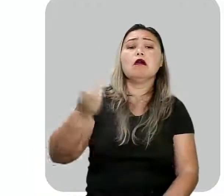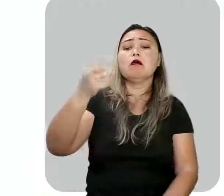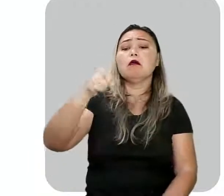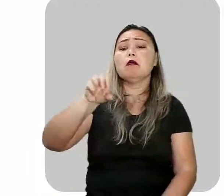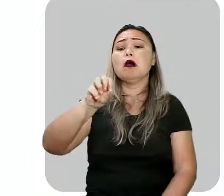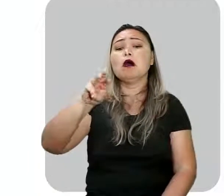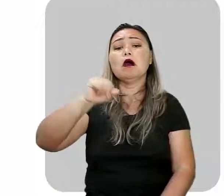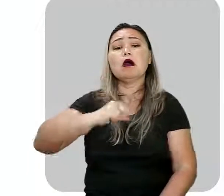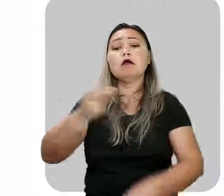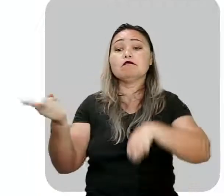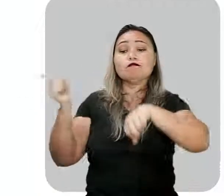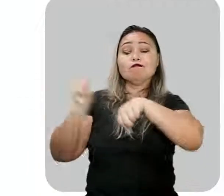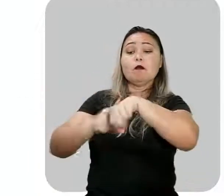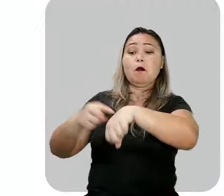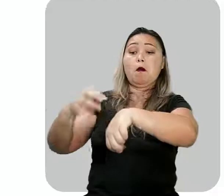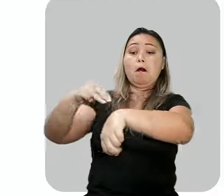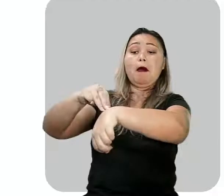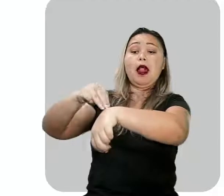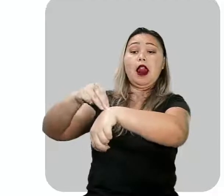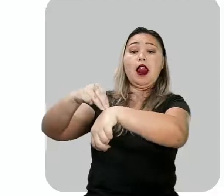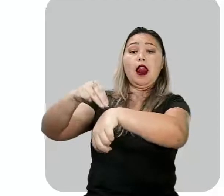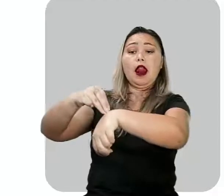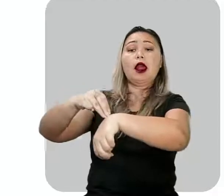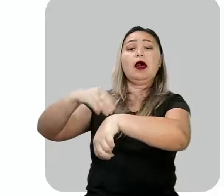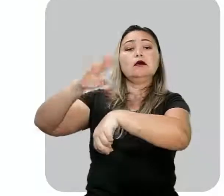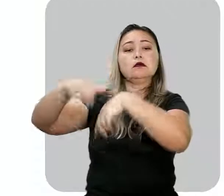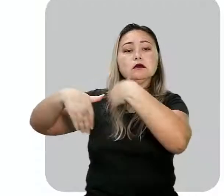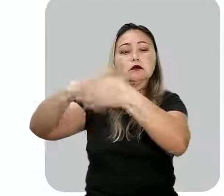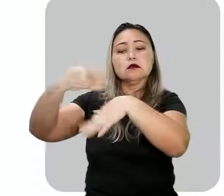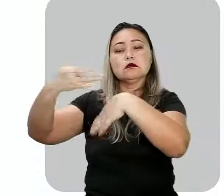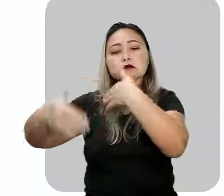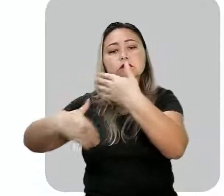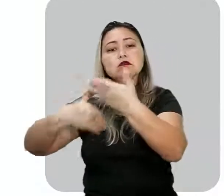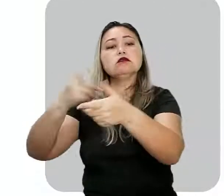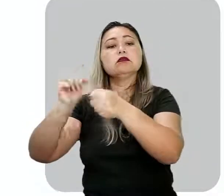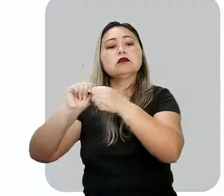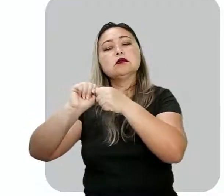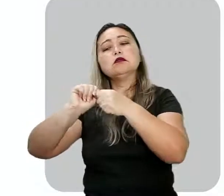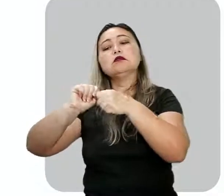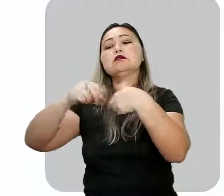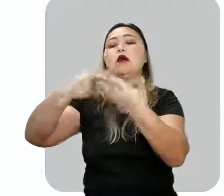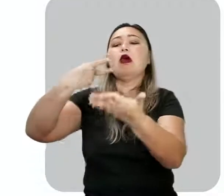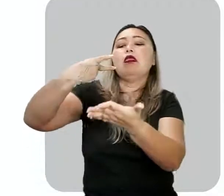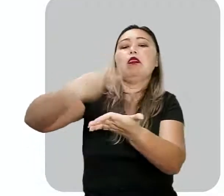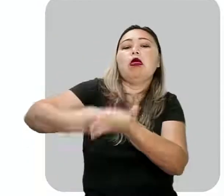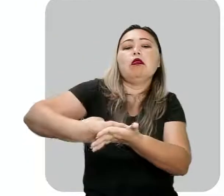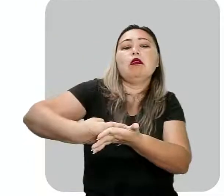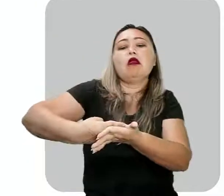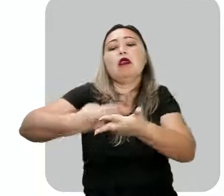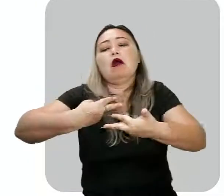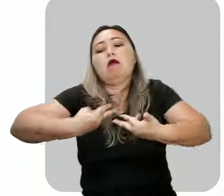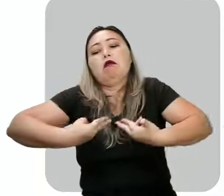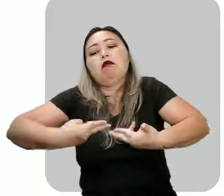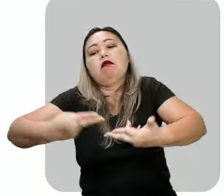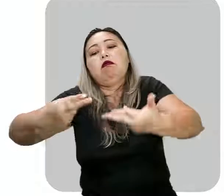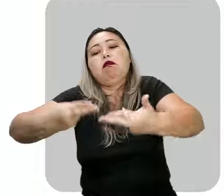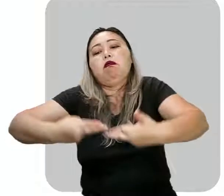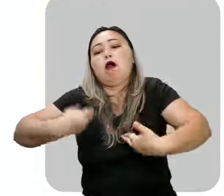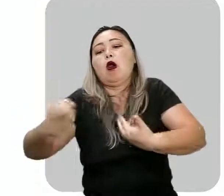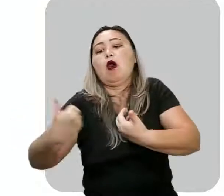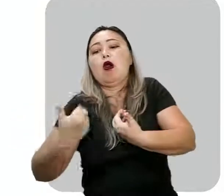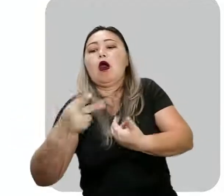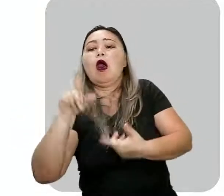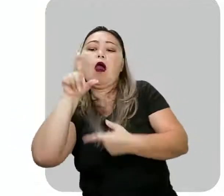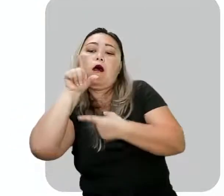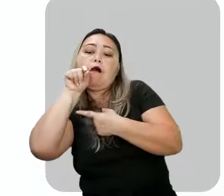contaminado com a malária e passou boa parte do seu tempo deitado em uma rede na companhia